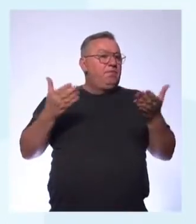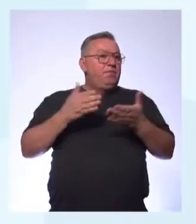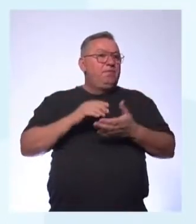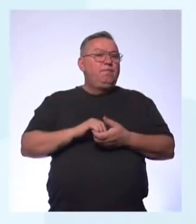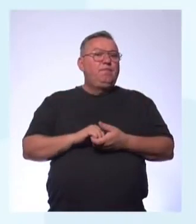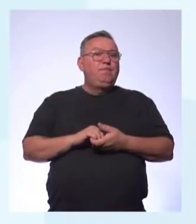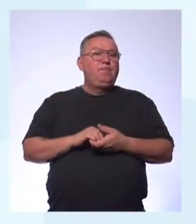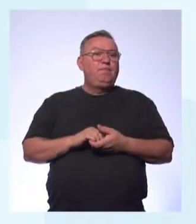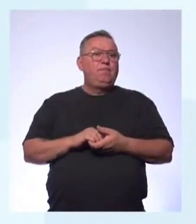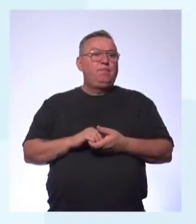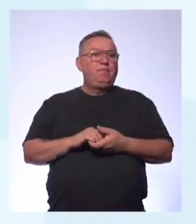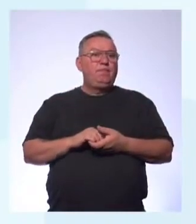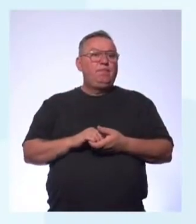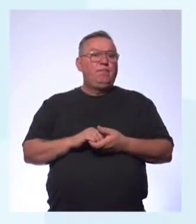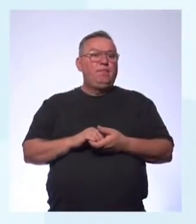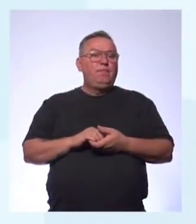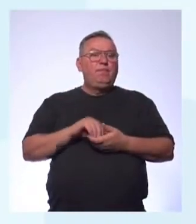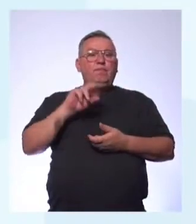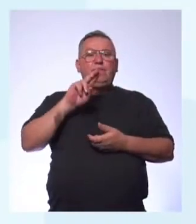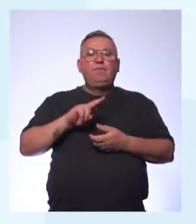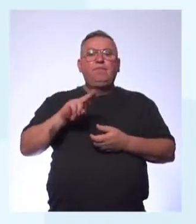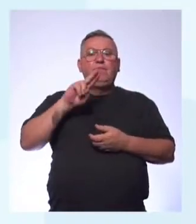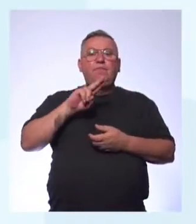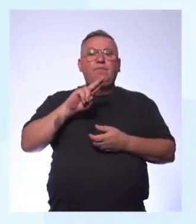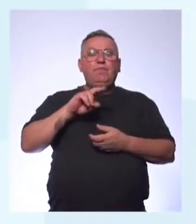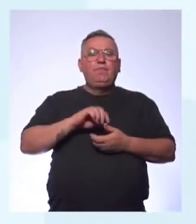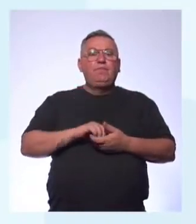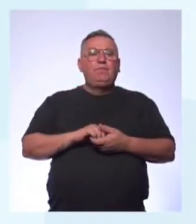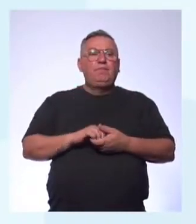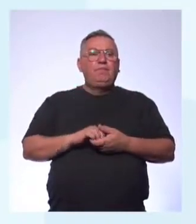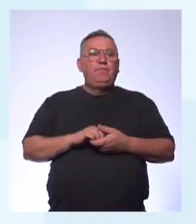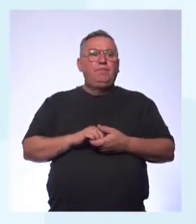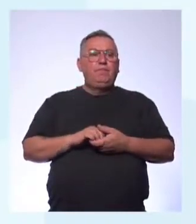passar o próximo slide O nós vamos precisar para a nossa aula?